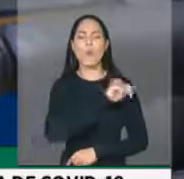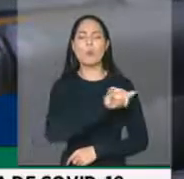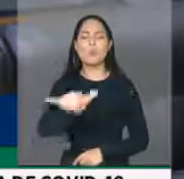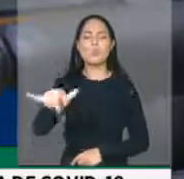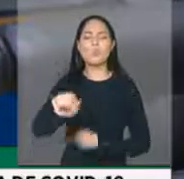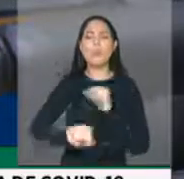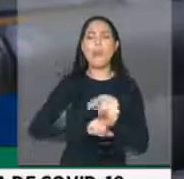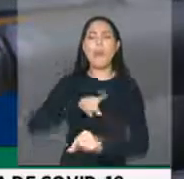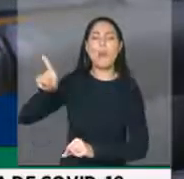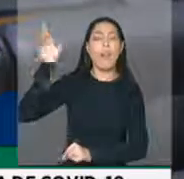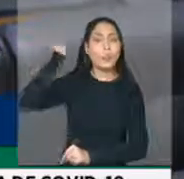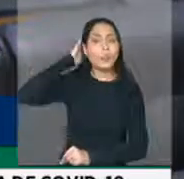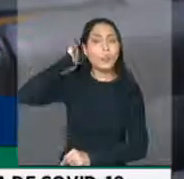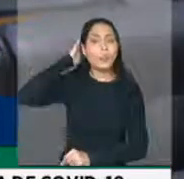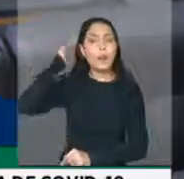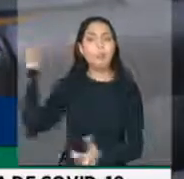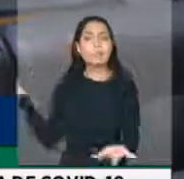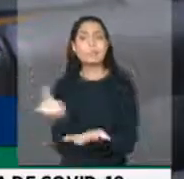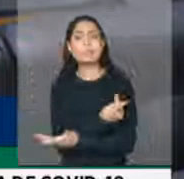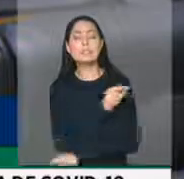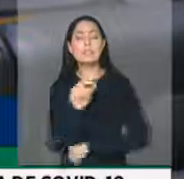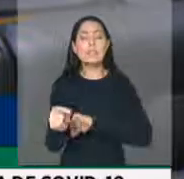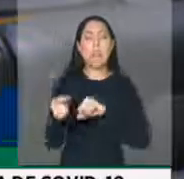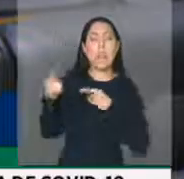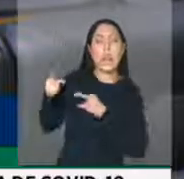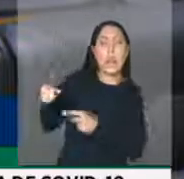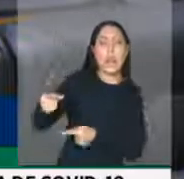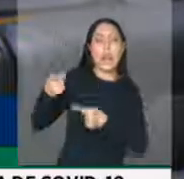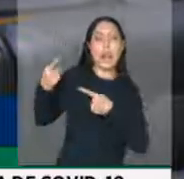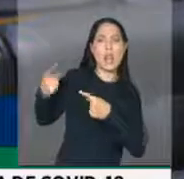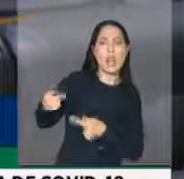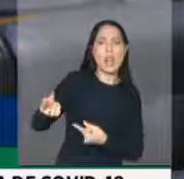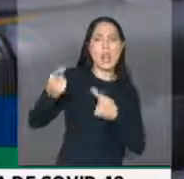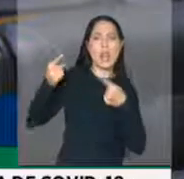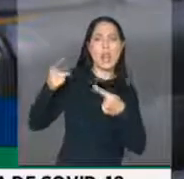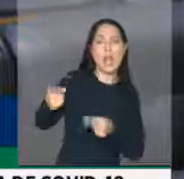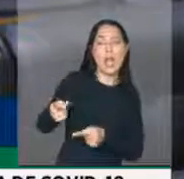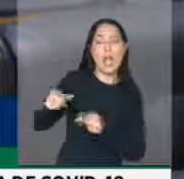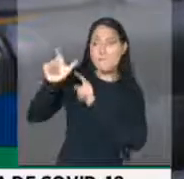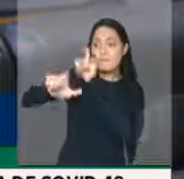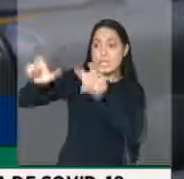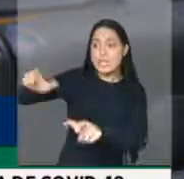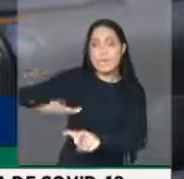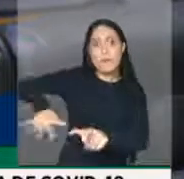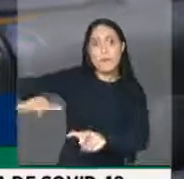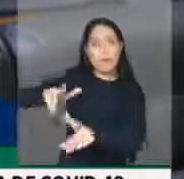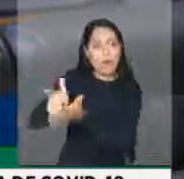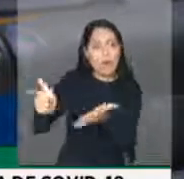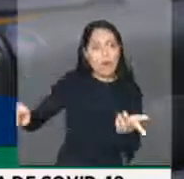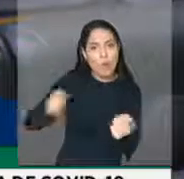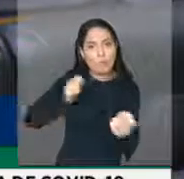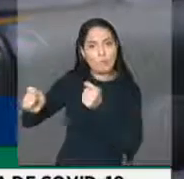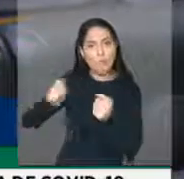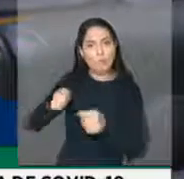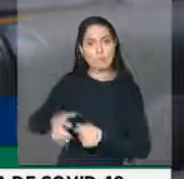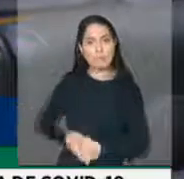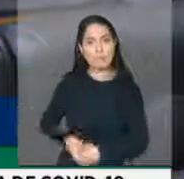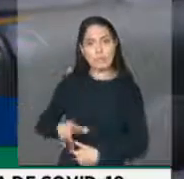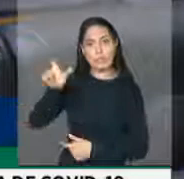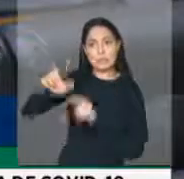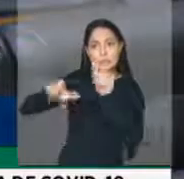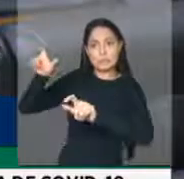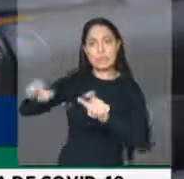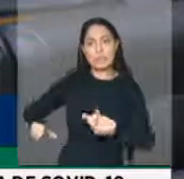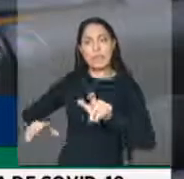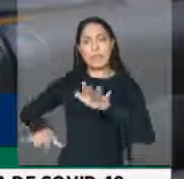ocorrido no estado do Pará, uma perseguição a jornalistas que se colocam numa posição de fazer